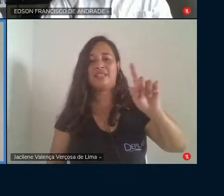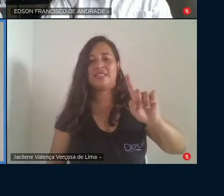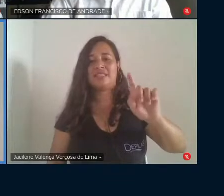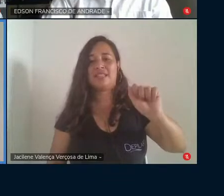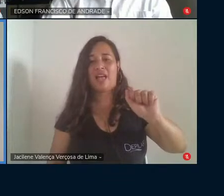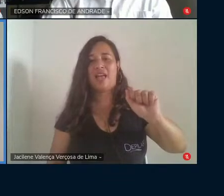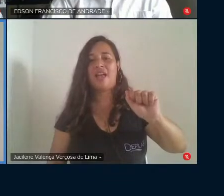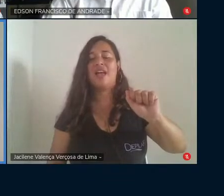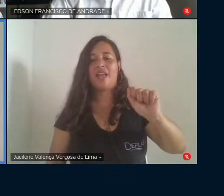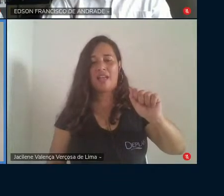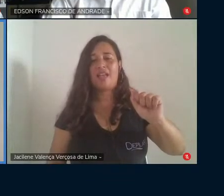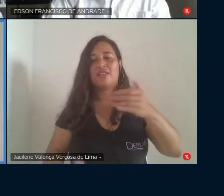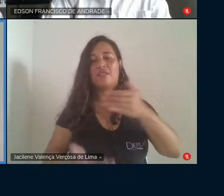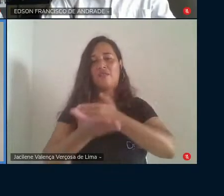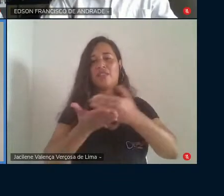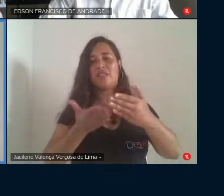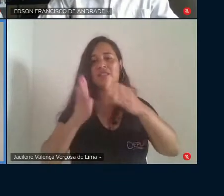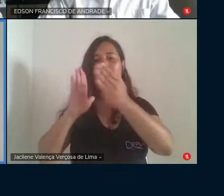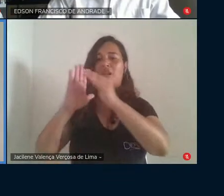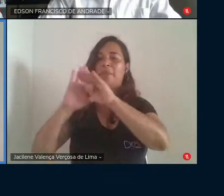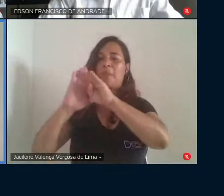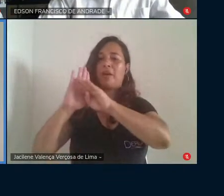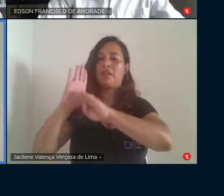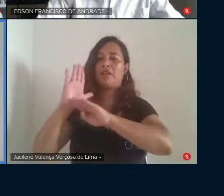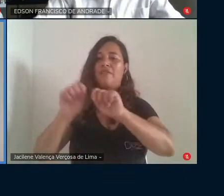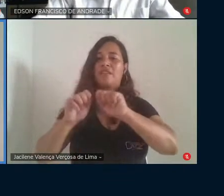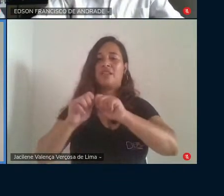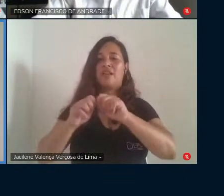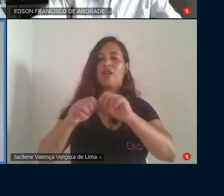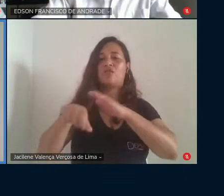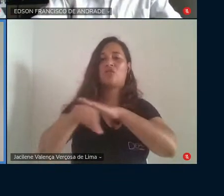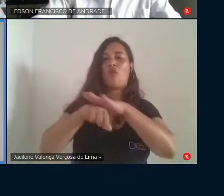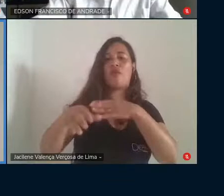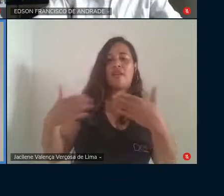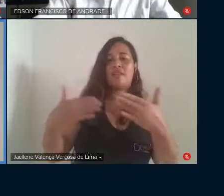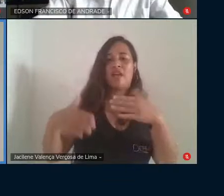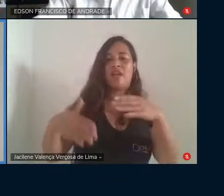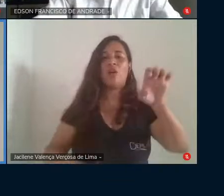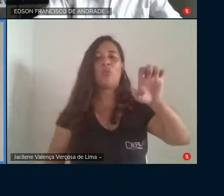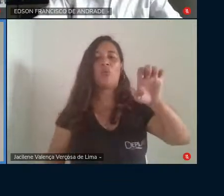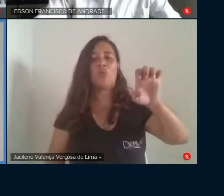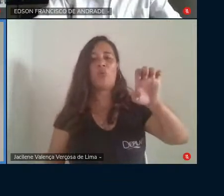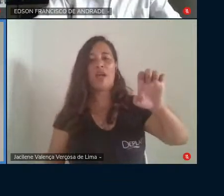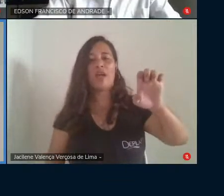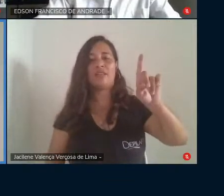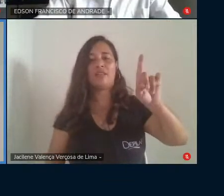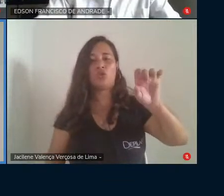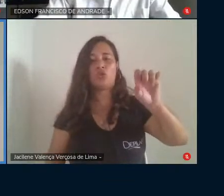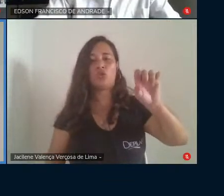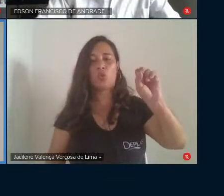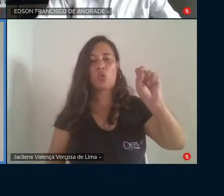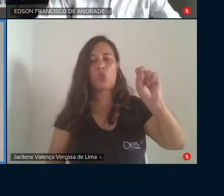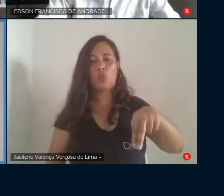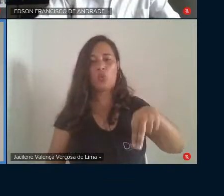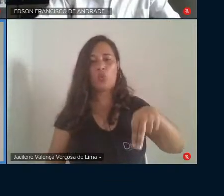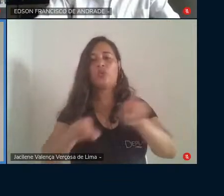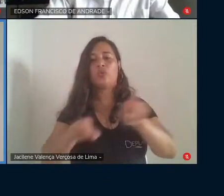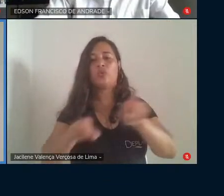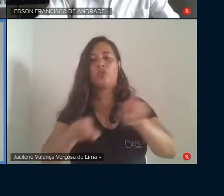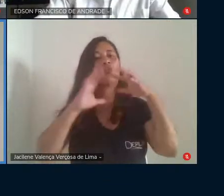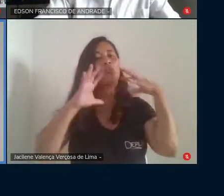estarei aqui inicialmente fazendo esse diálogo com o Edson, também com todos vocês,